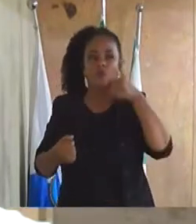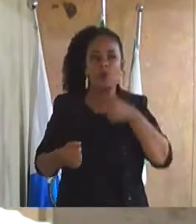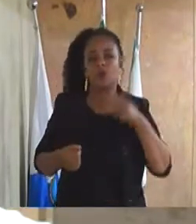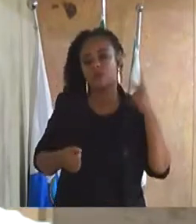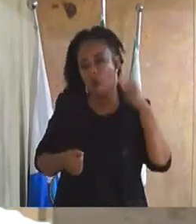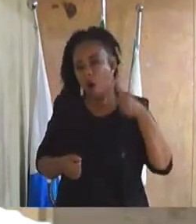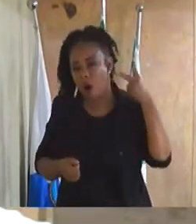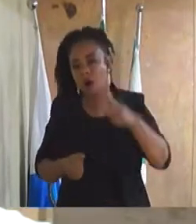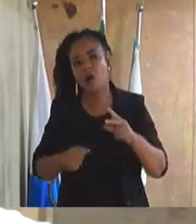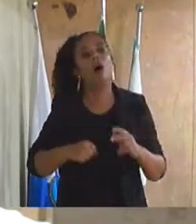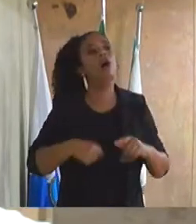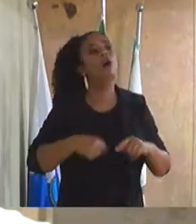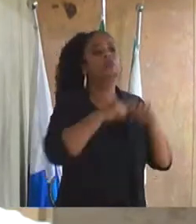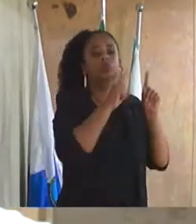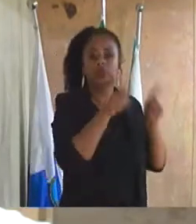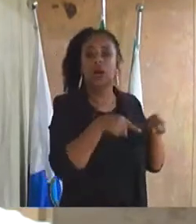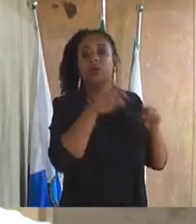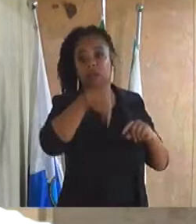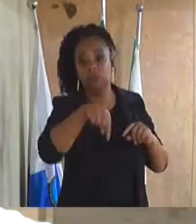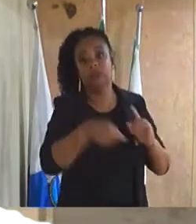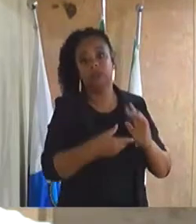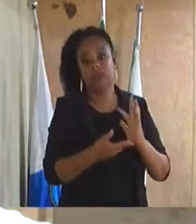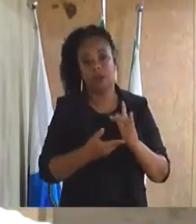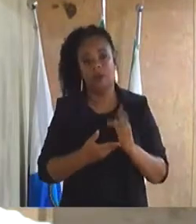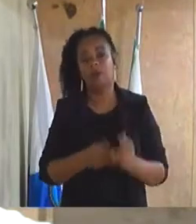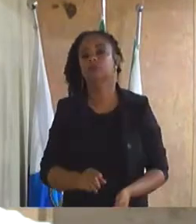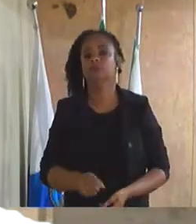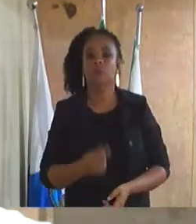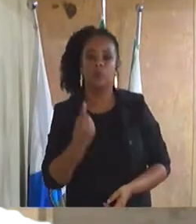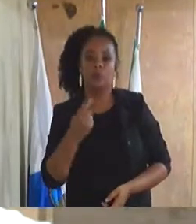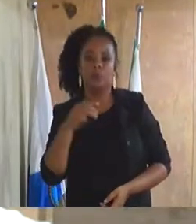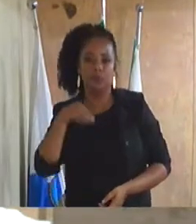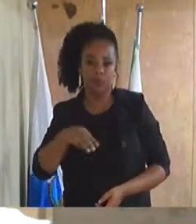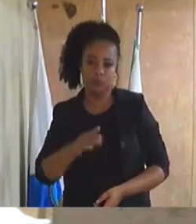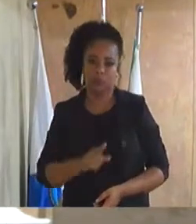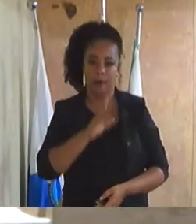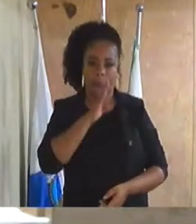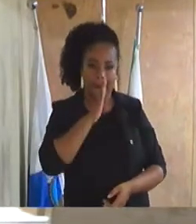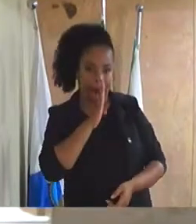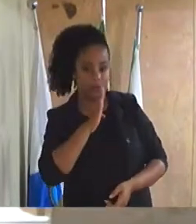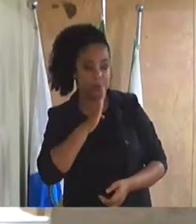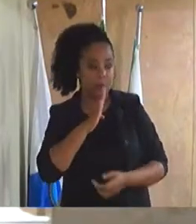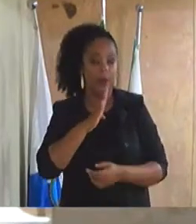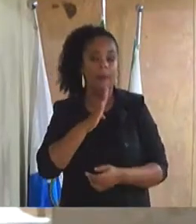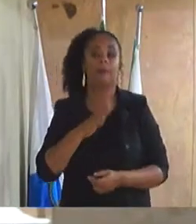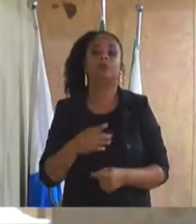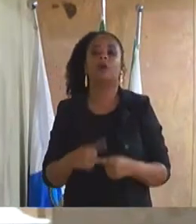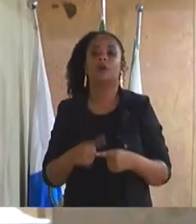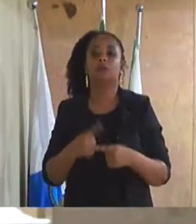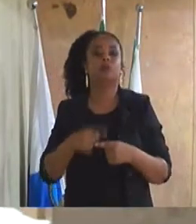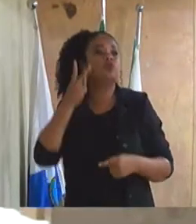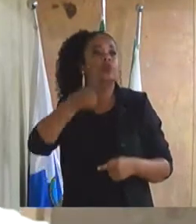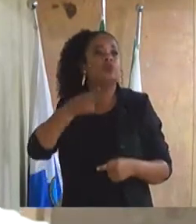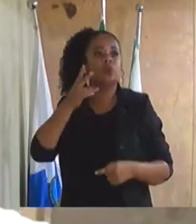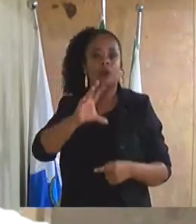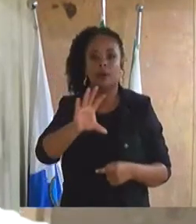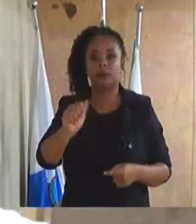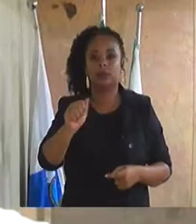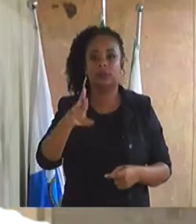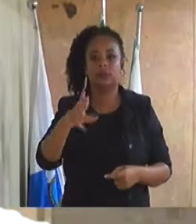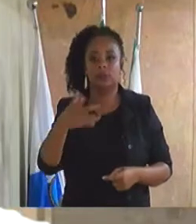Um minuto de silêncio do nobre vereador Carlos de Jesus,